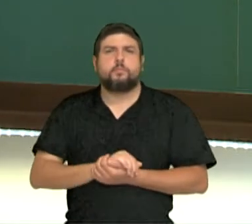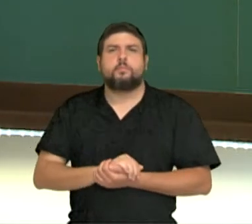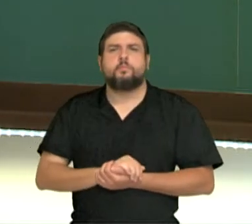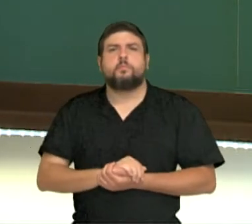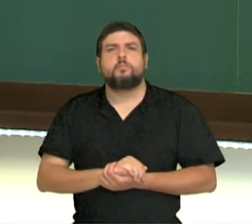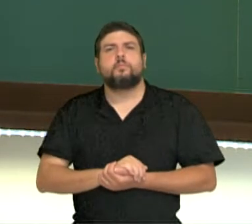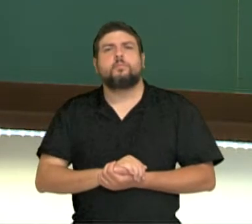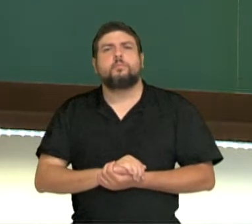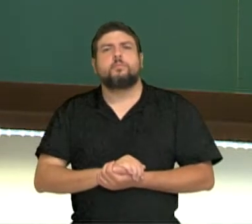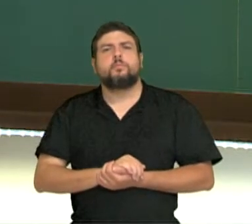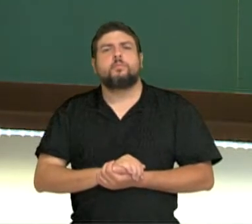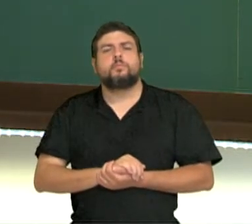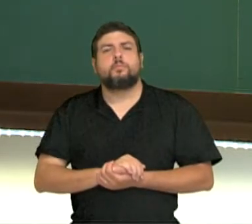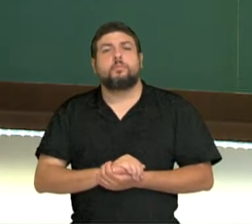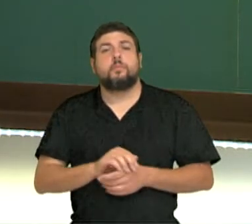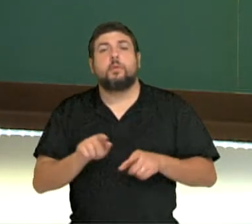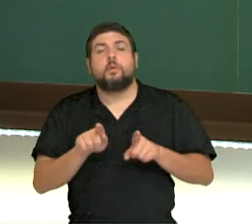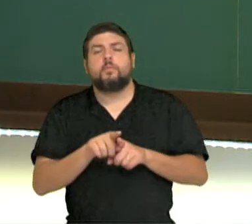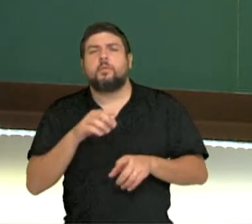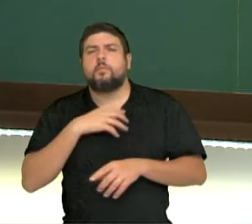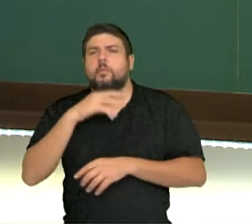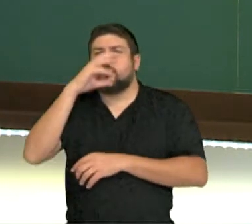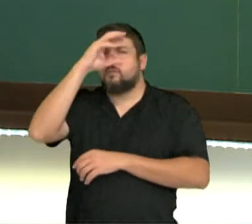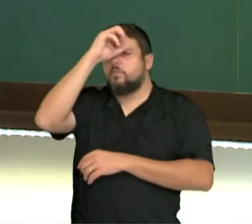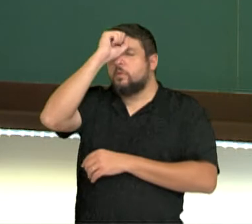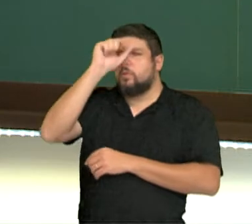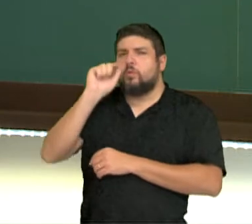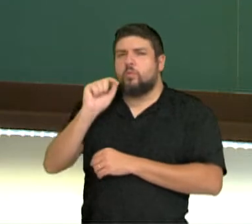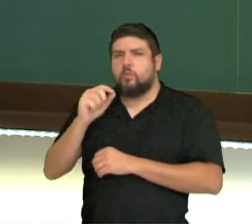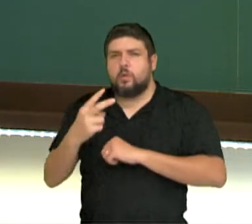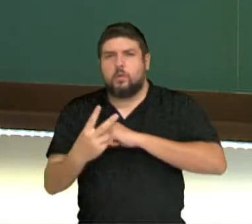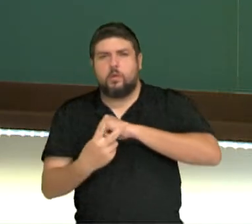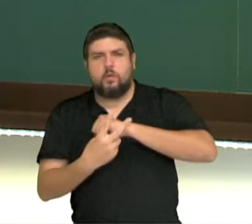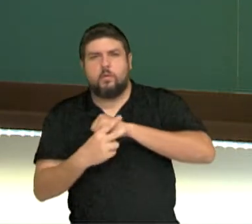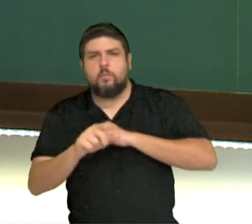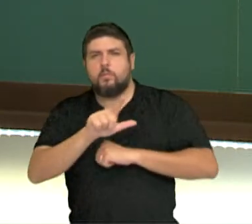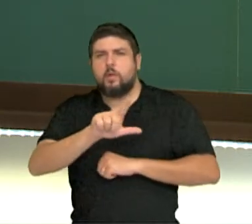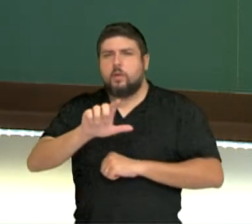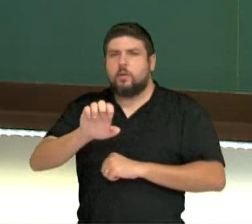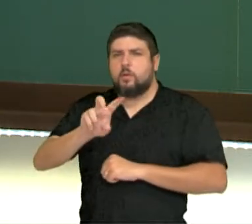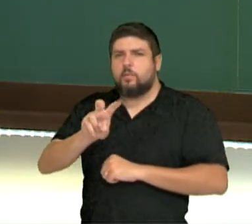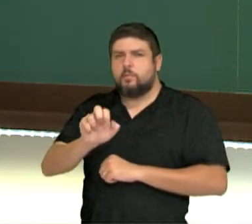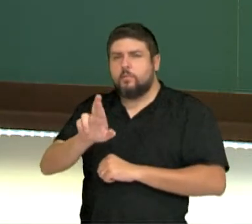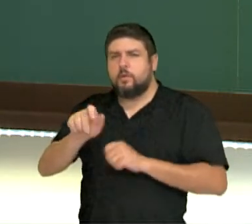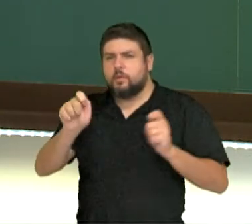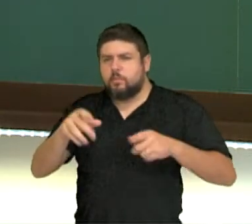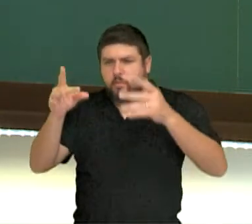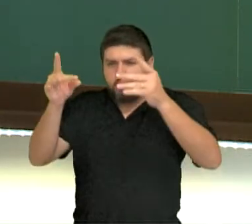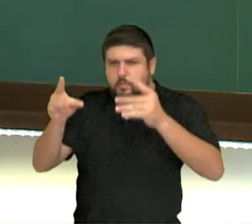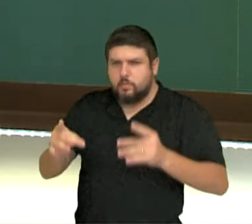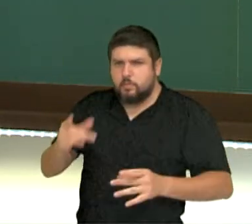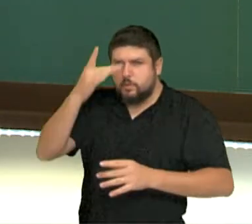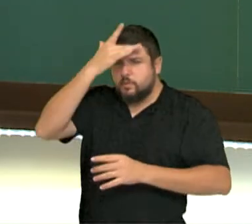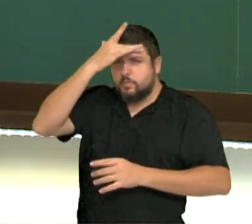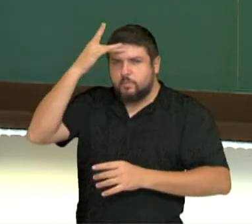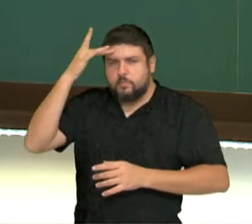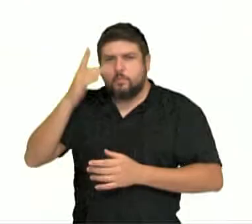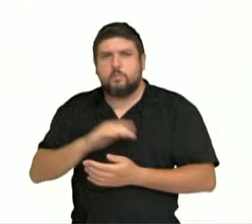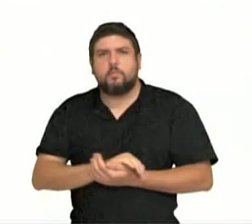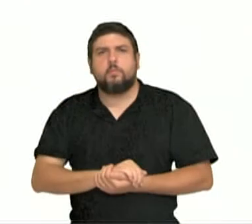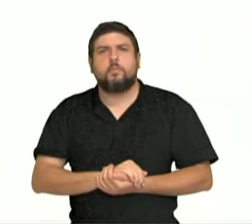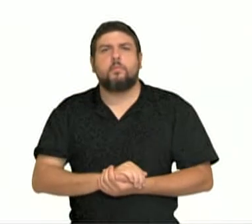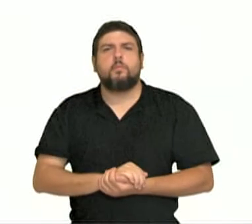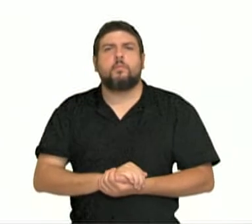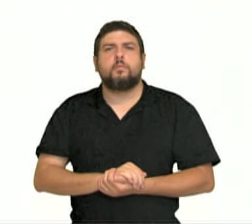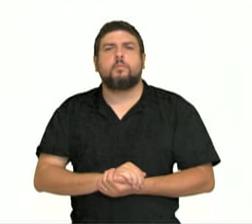E também aprendemos que o verbo levar também serve para caracterizar pessoas. Características físicas.